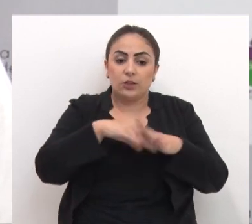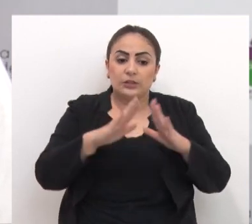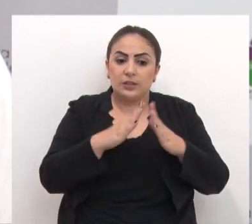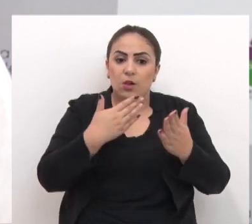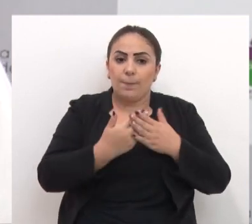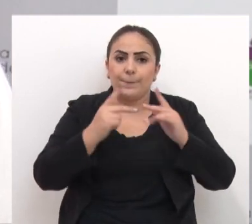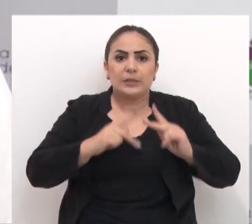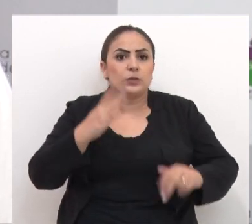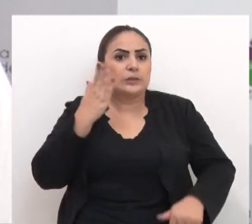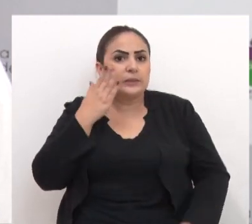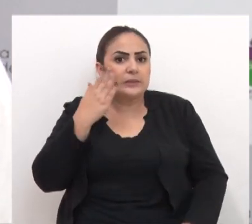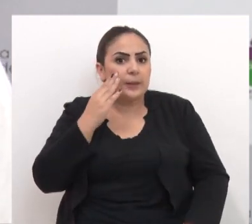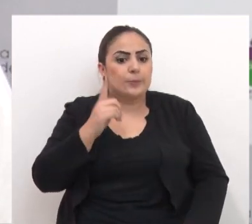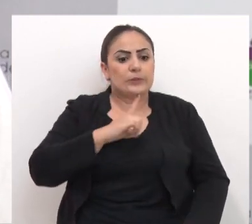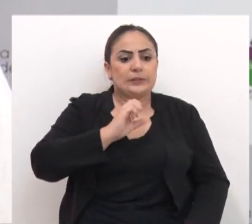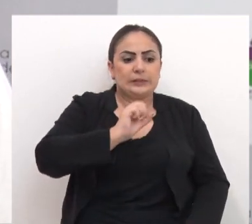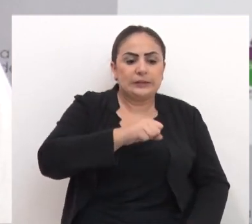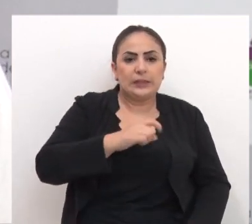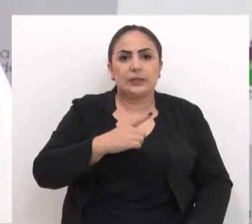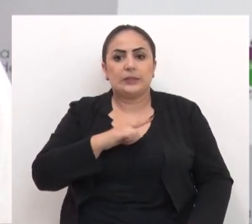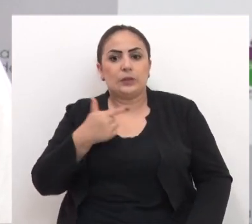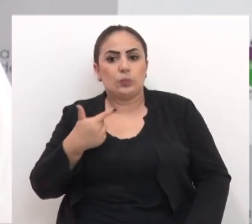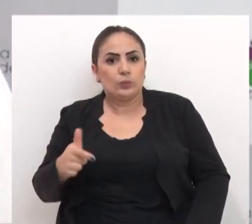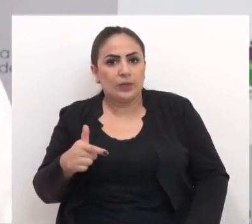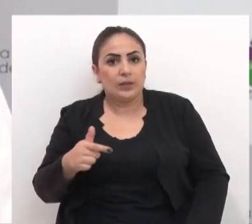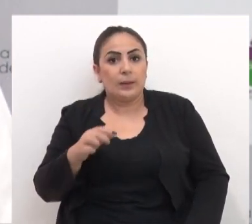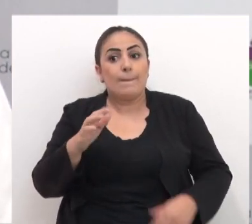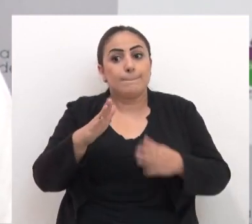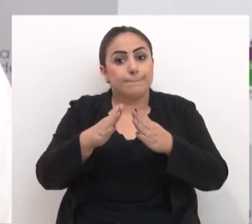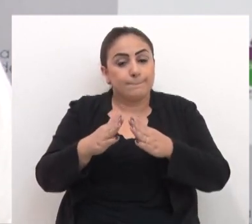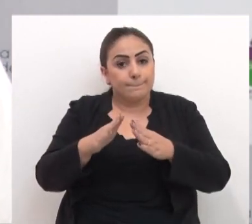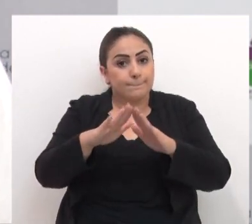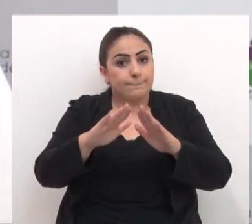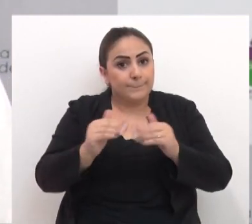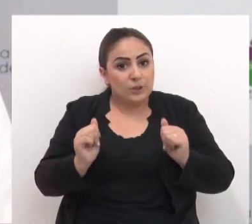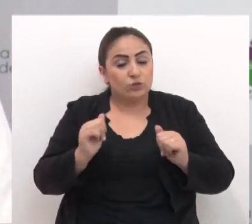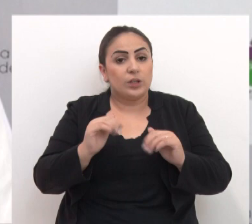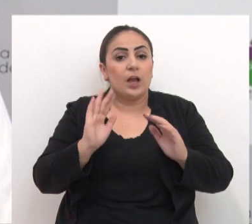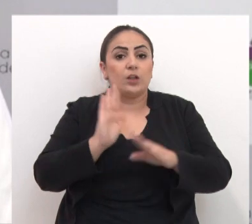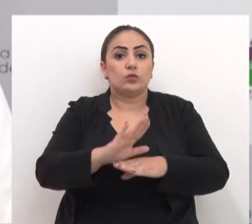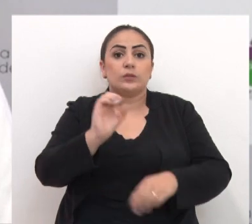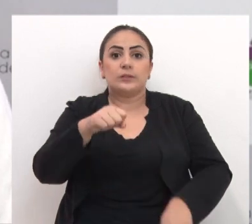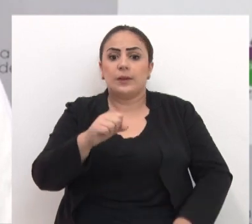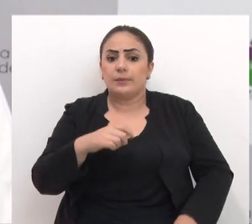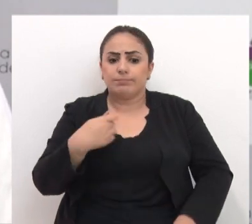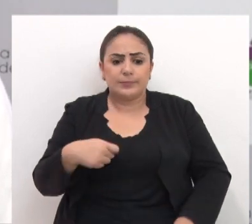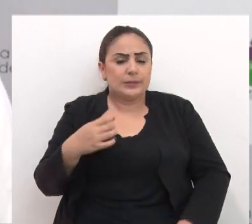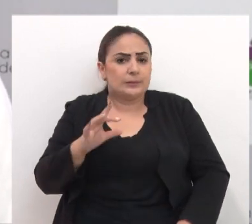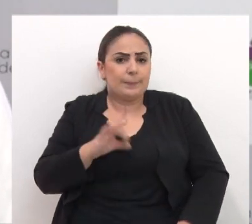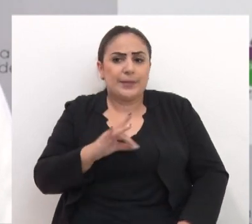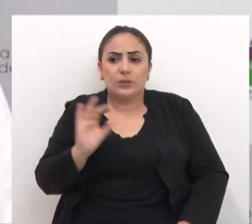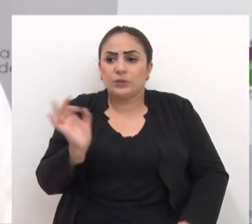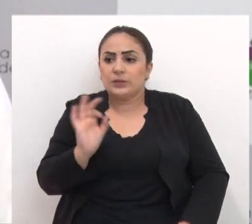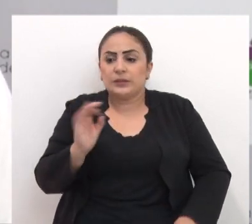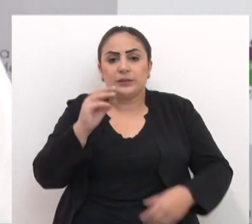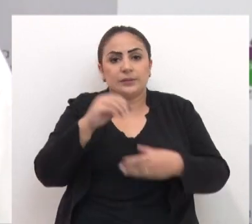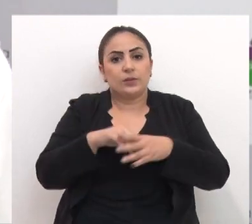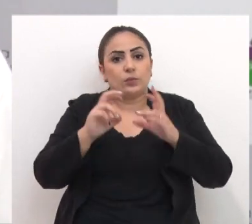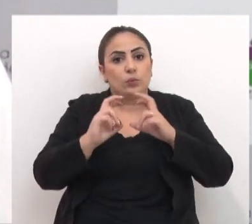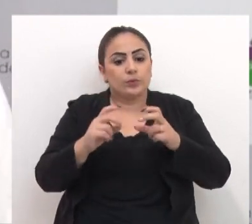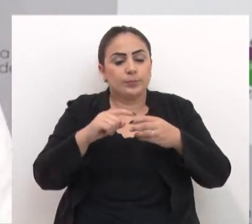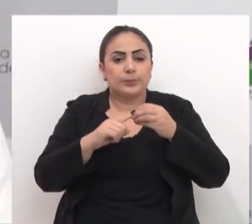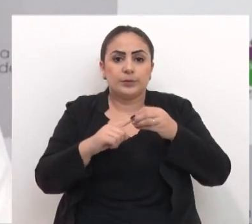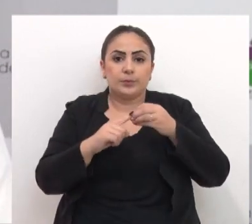fazer com que na escola as pessoas saibam do que existe e que não existe e que peçam socorro sim as meninas que não tenham medo